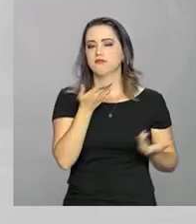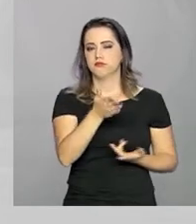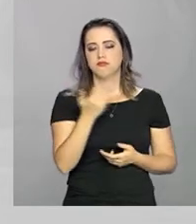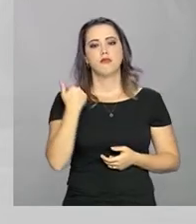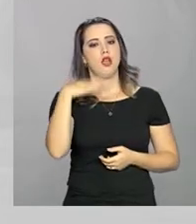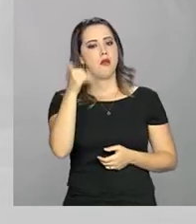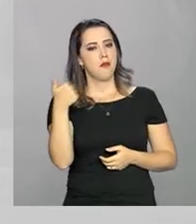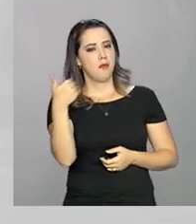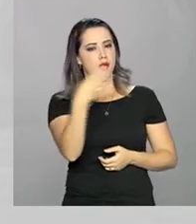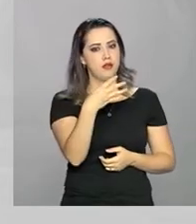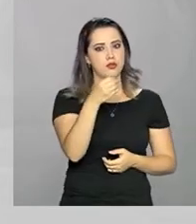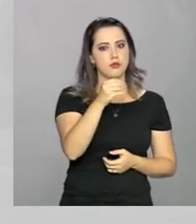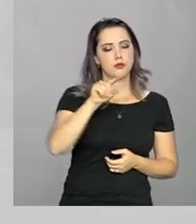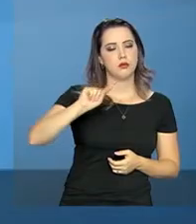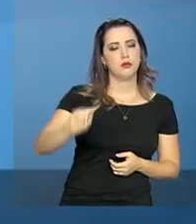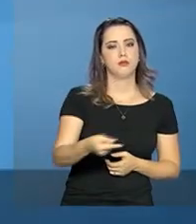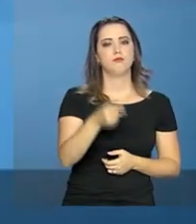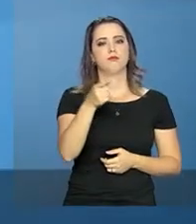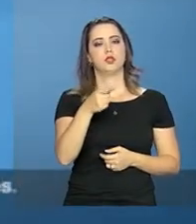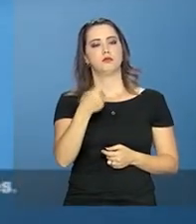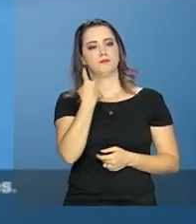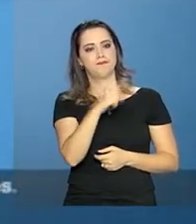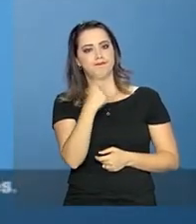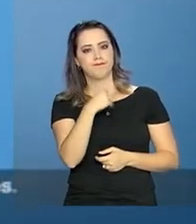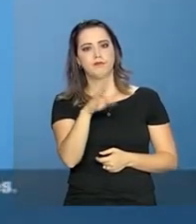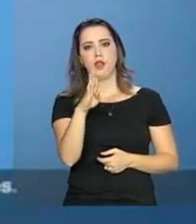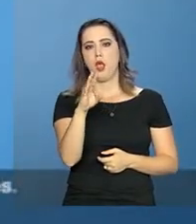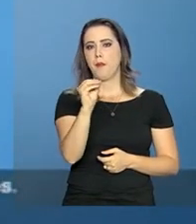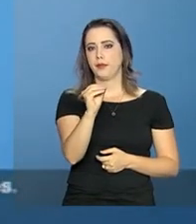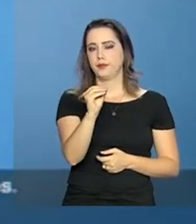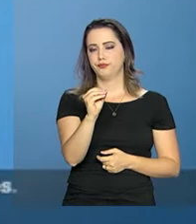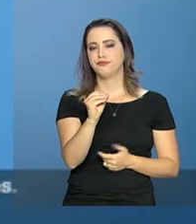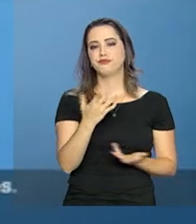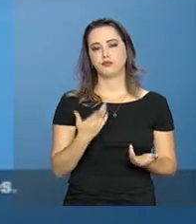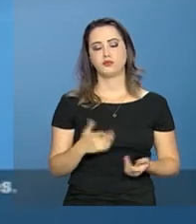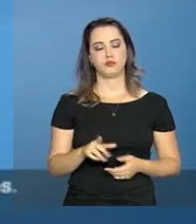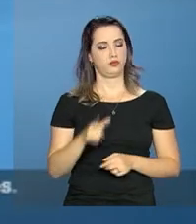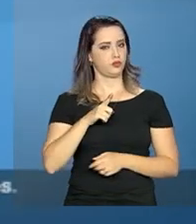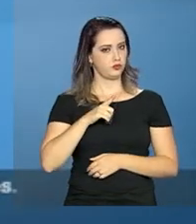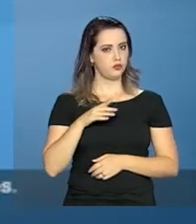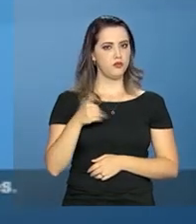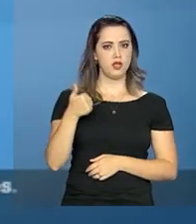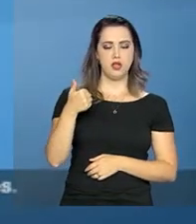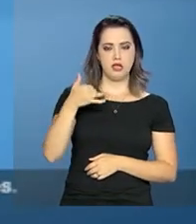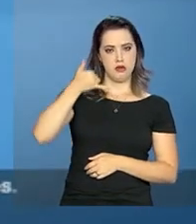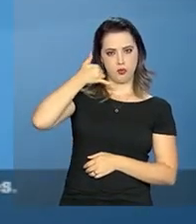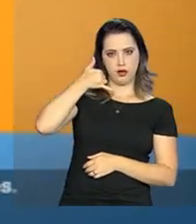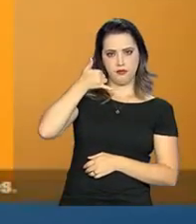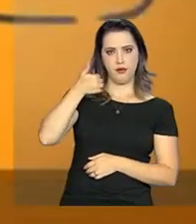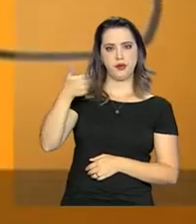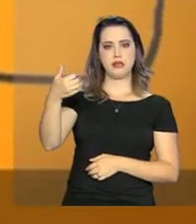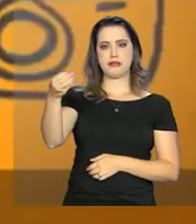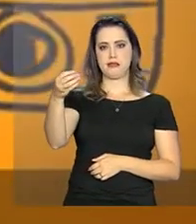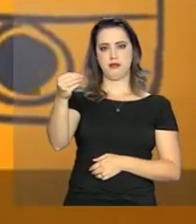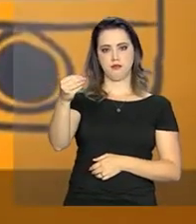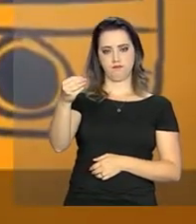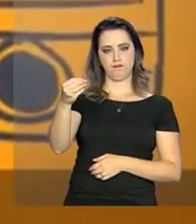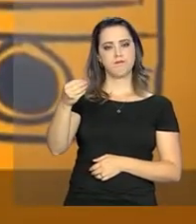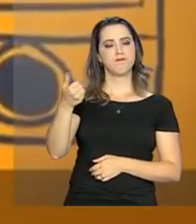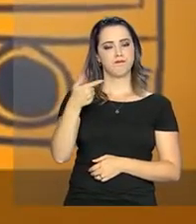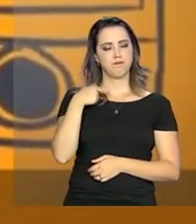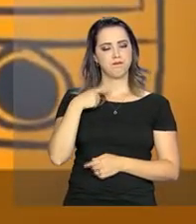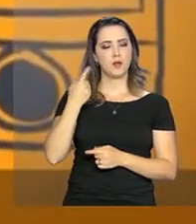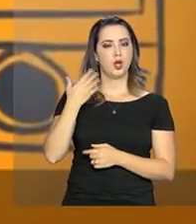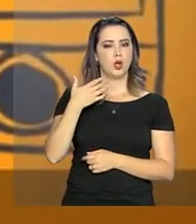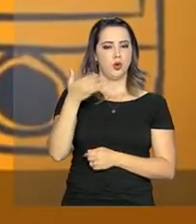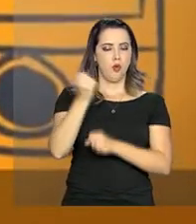violência sexual registrados. O país possui no Disque 100 um canal para denúncias. Em 2017, o Disque 100